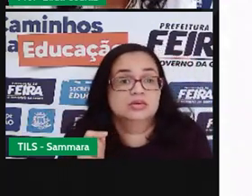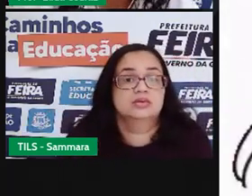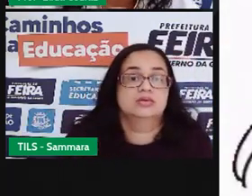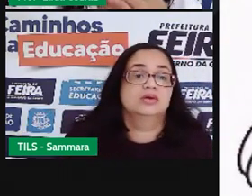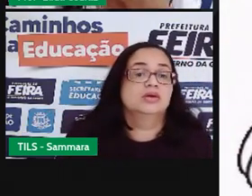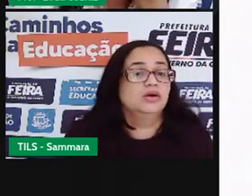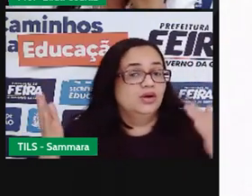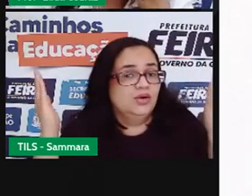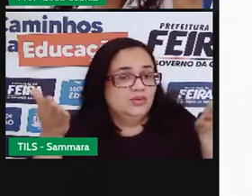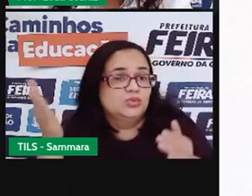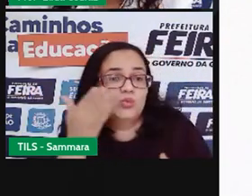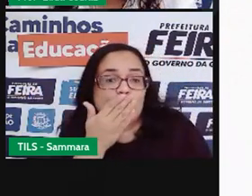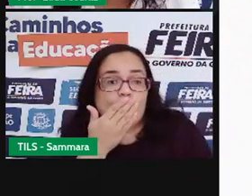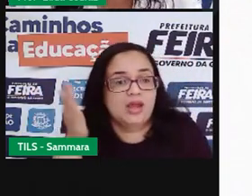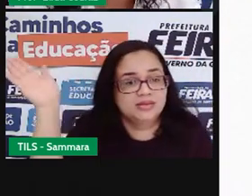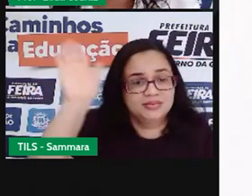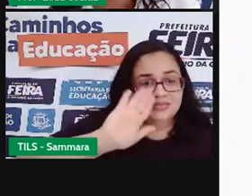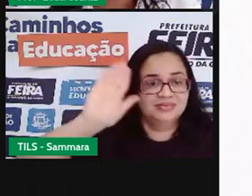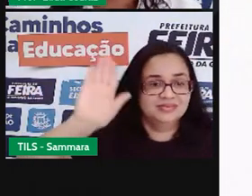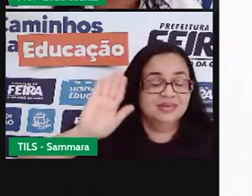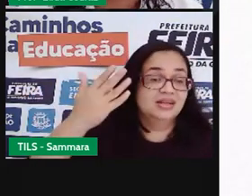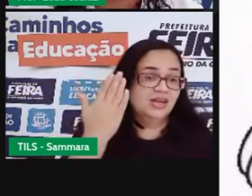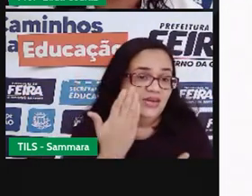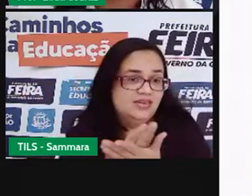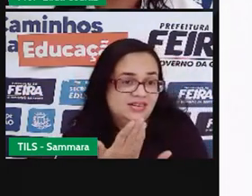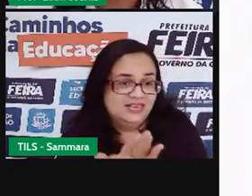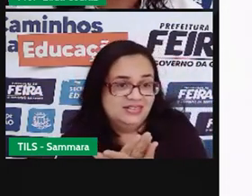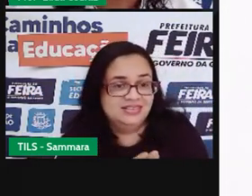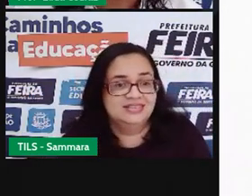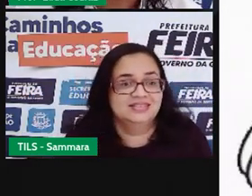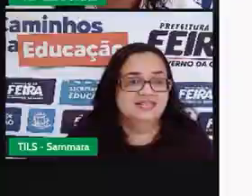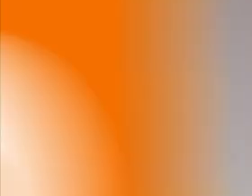é só. Até a próxima aula.